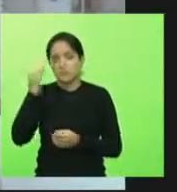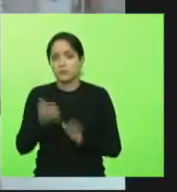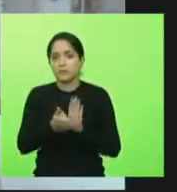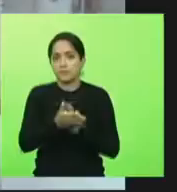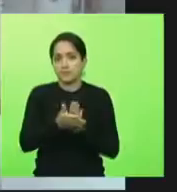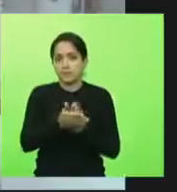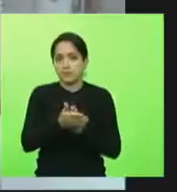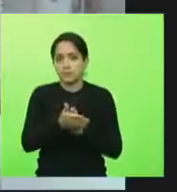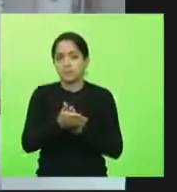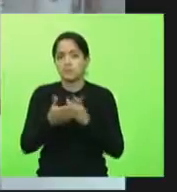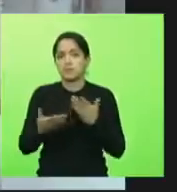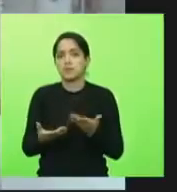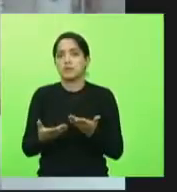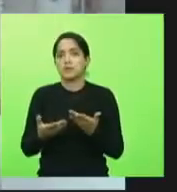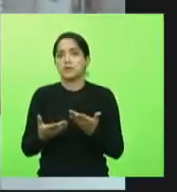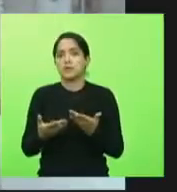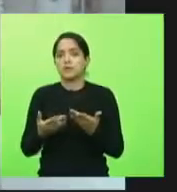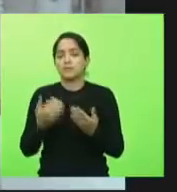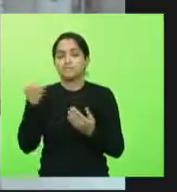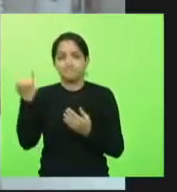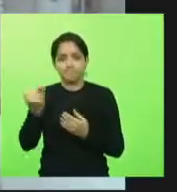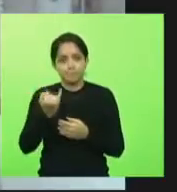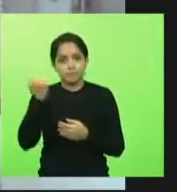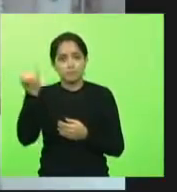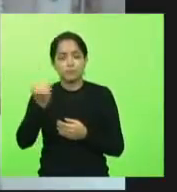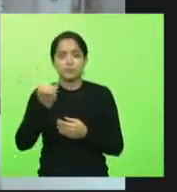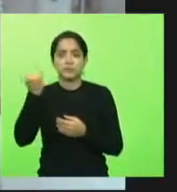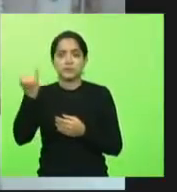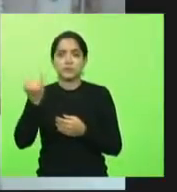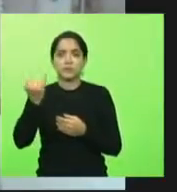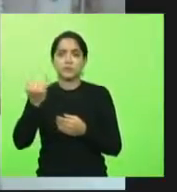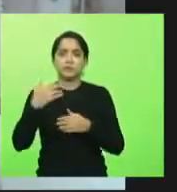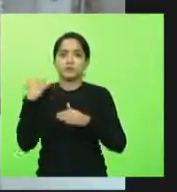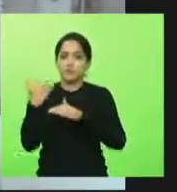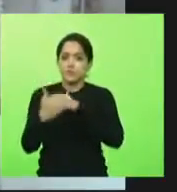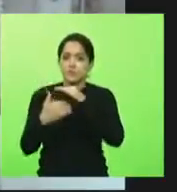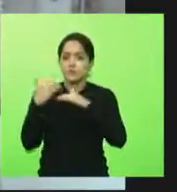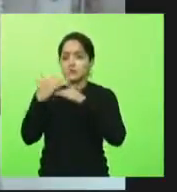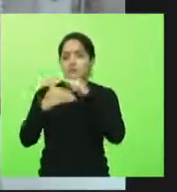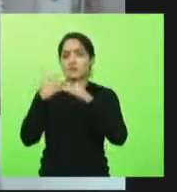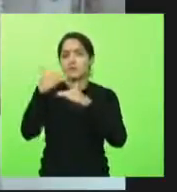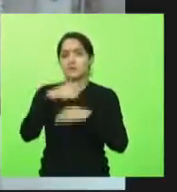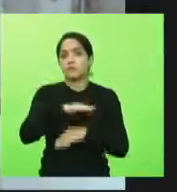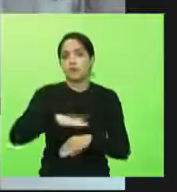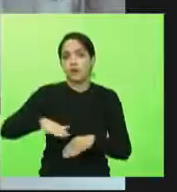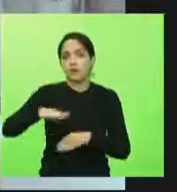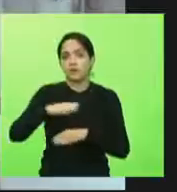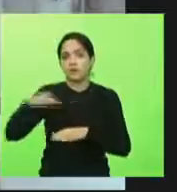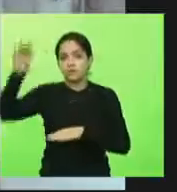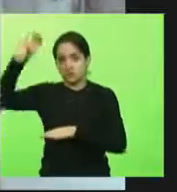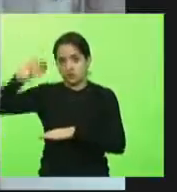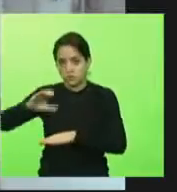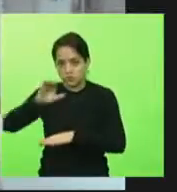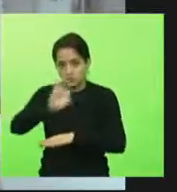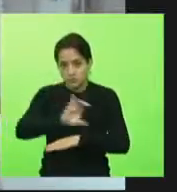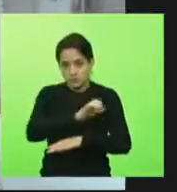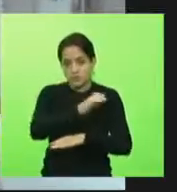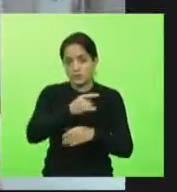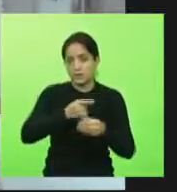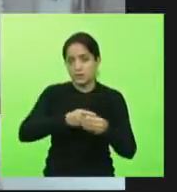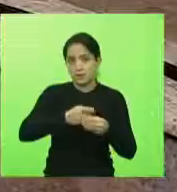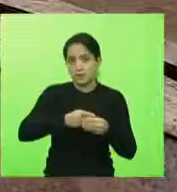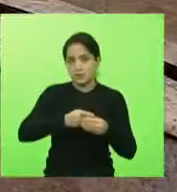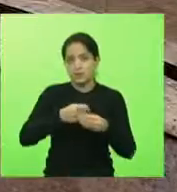Oeste, eu creio que é algo relevante que vai trazer um grande desenvolvimento para toda a região de Dionísio Serqueira, São Miguel. Então,